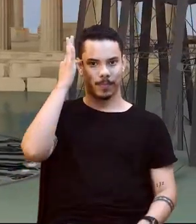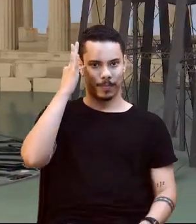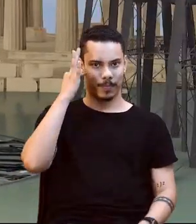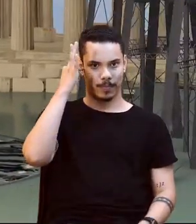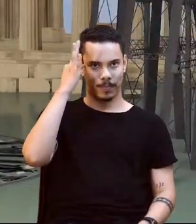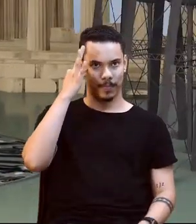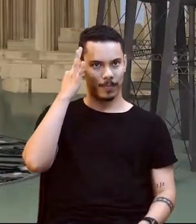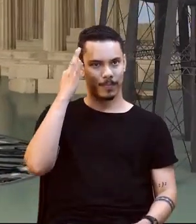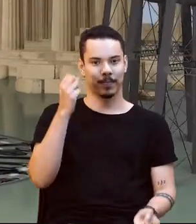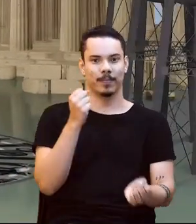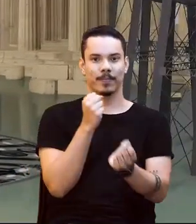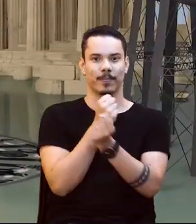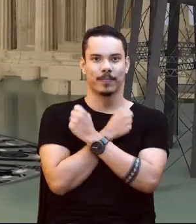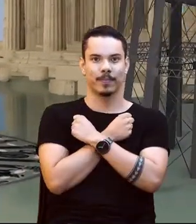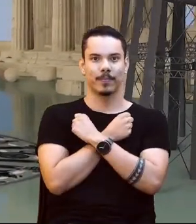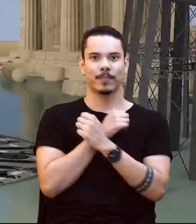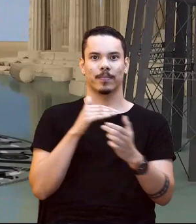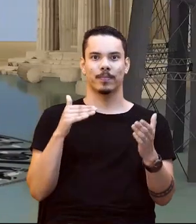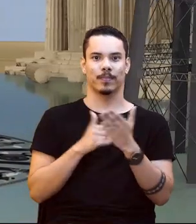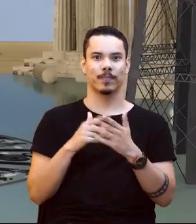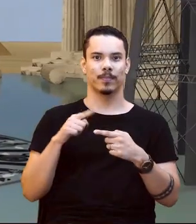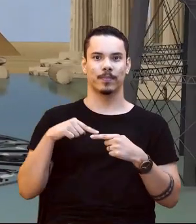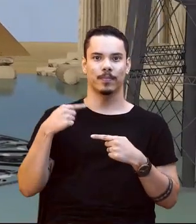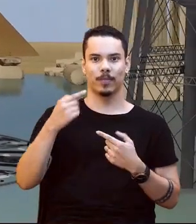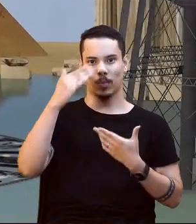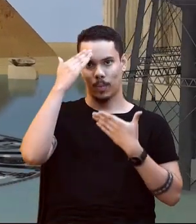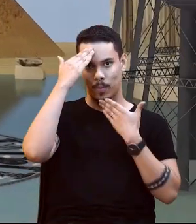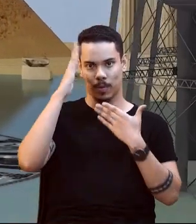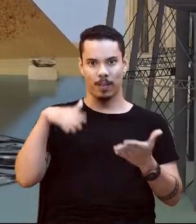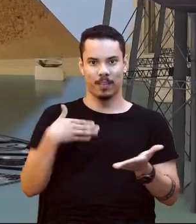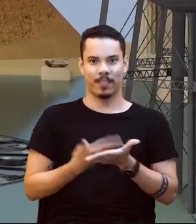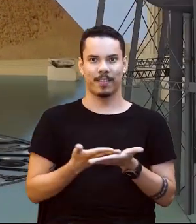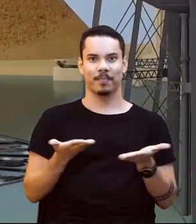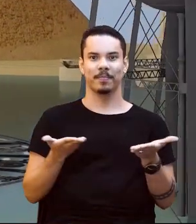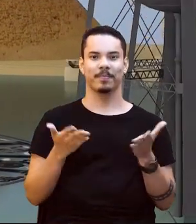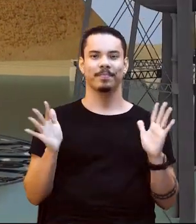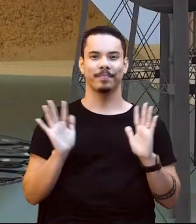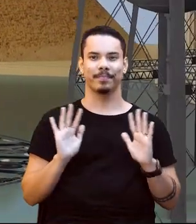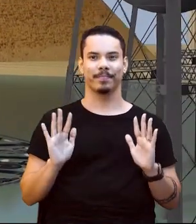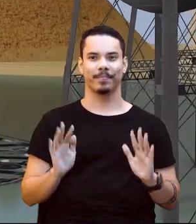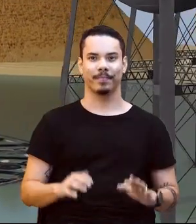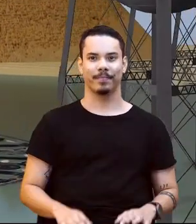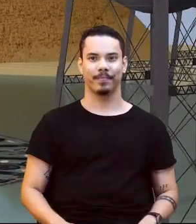Um grande abraço e obrigado por ficar até aqui conosco. Tchau, tchau!